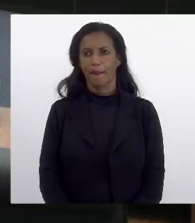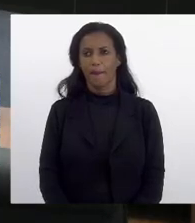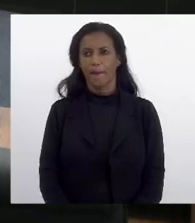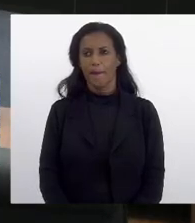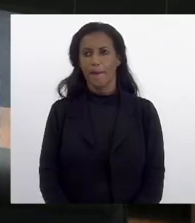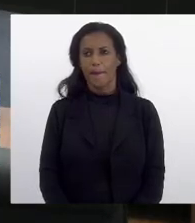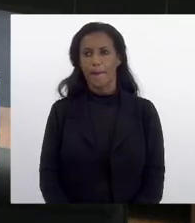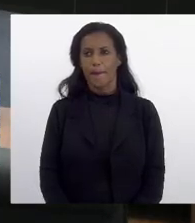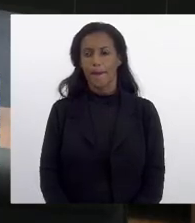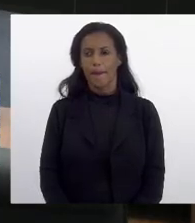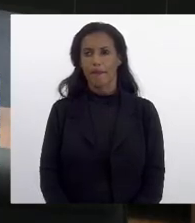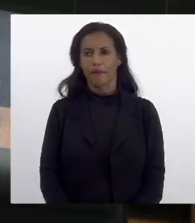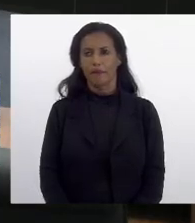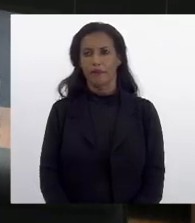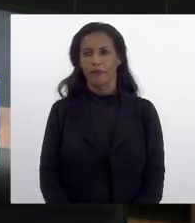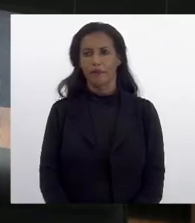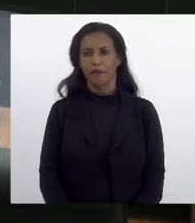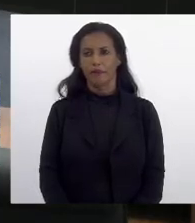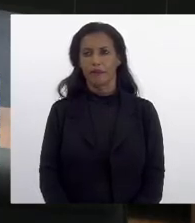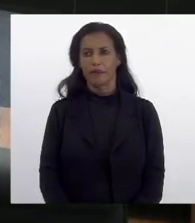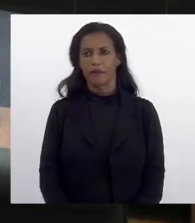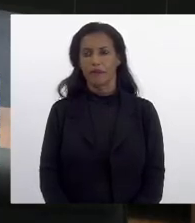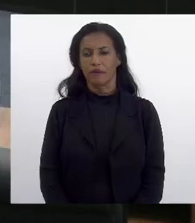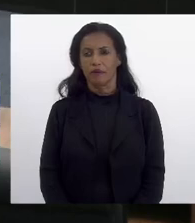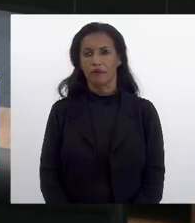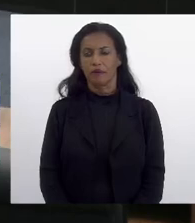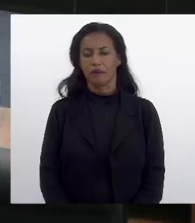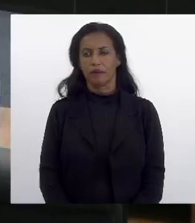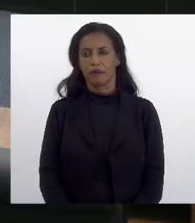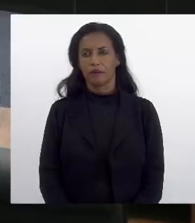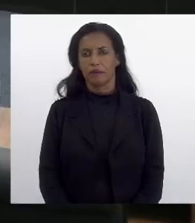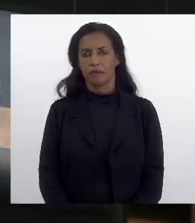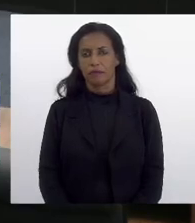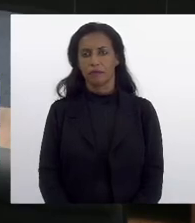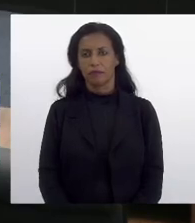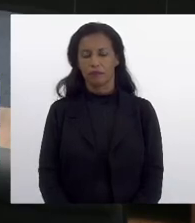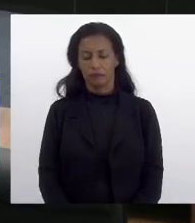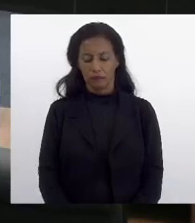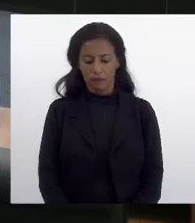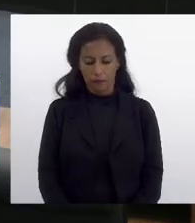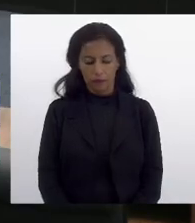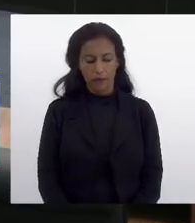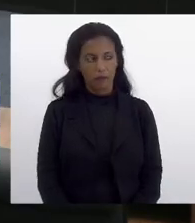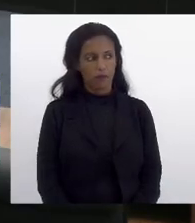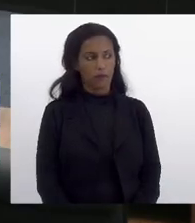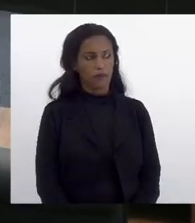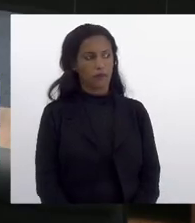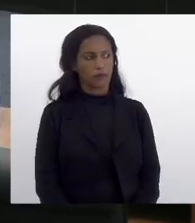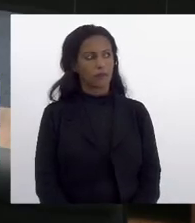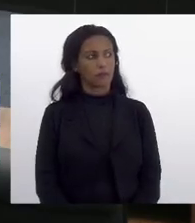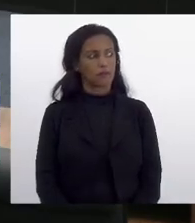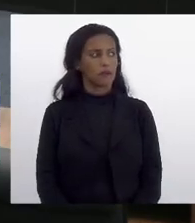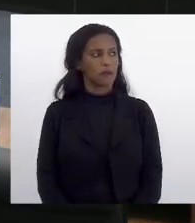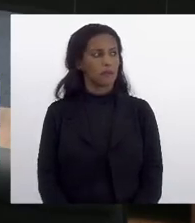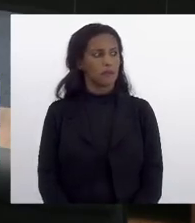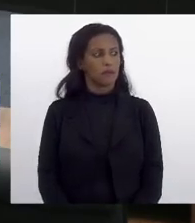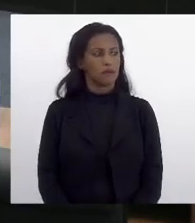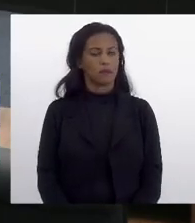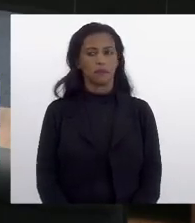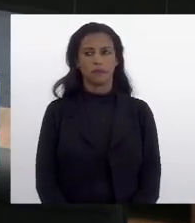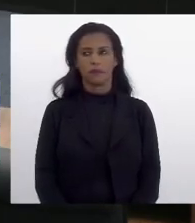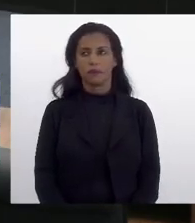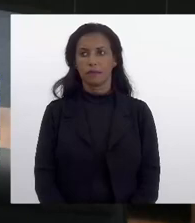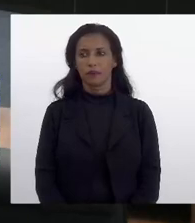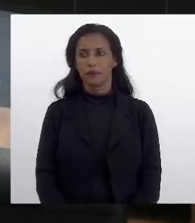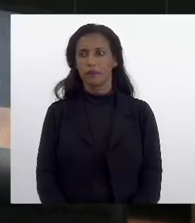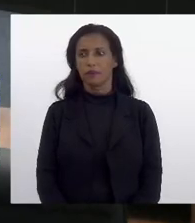internaliza, seja pequenininho ou grande, se vale levantamento das perdas de ICMS, nesse tinha que valer no outro.